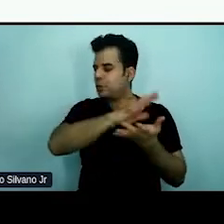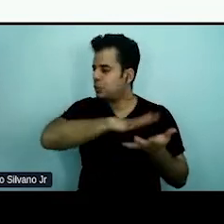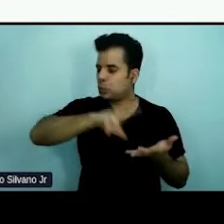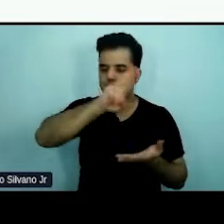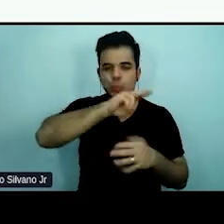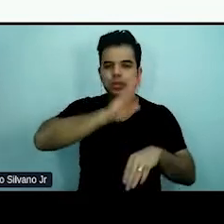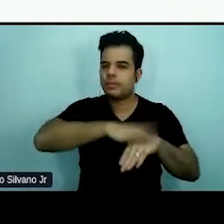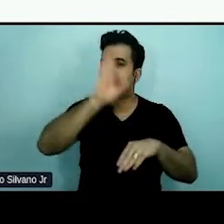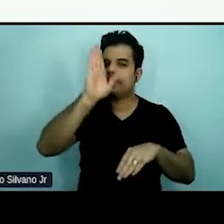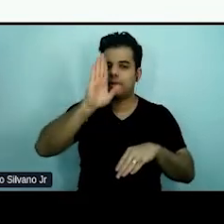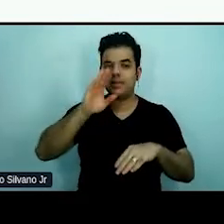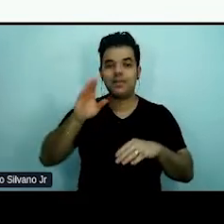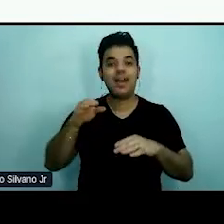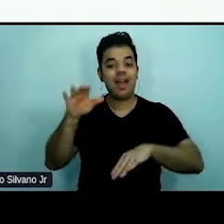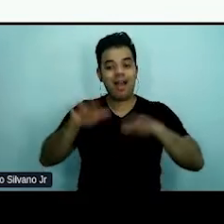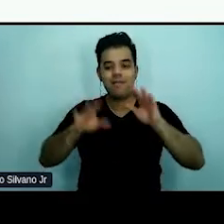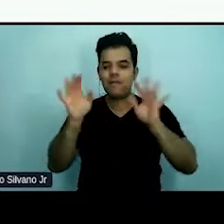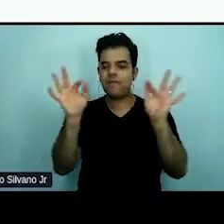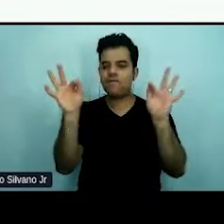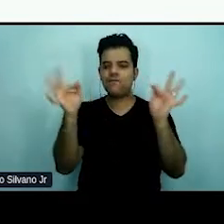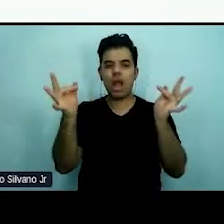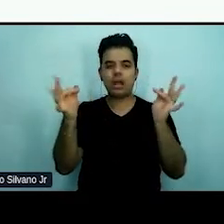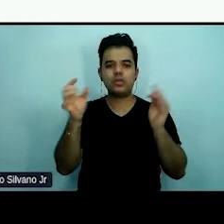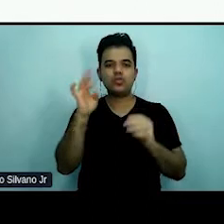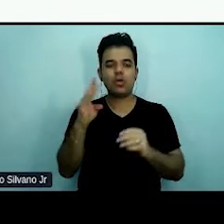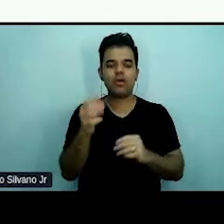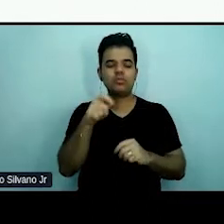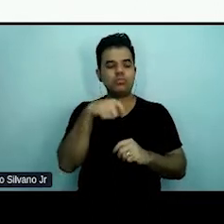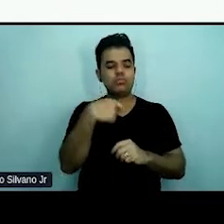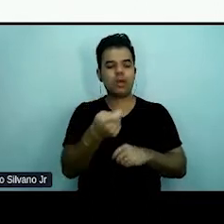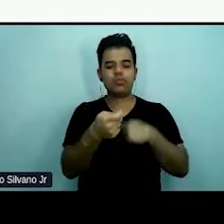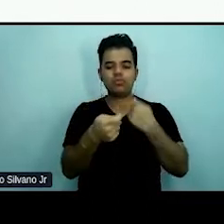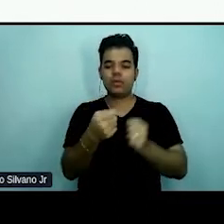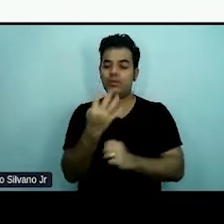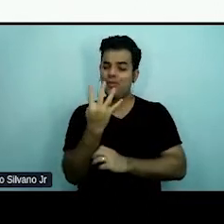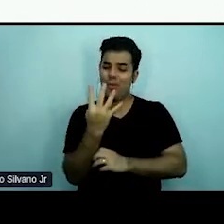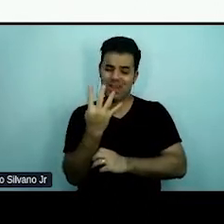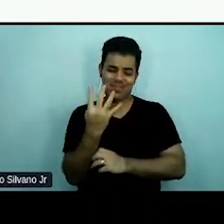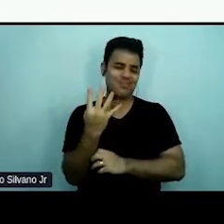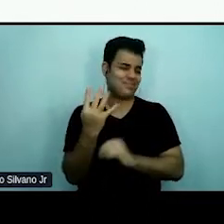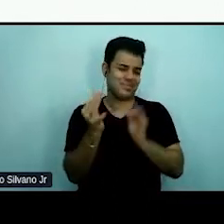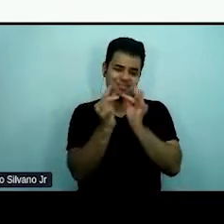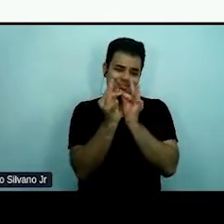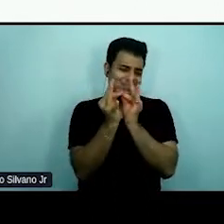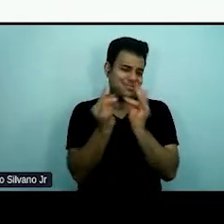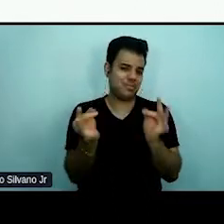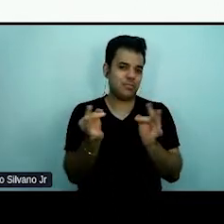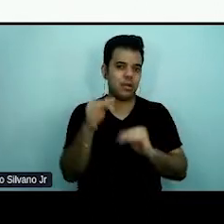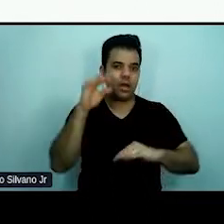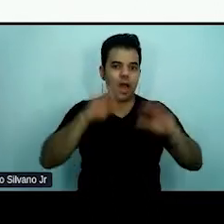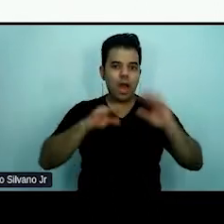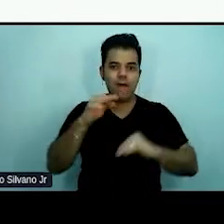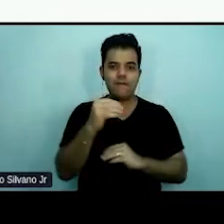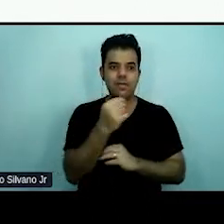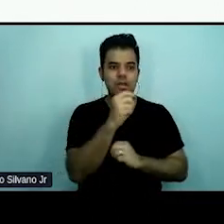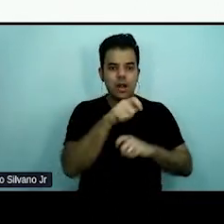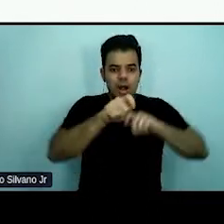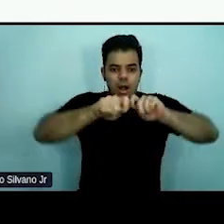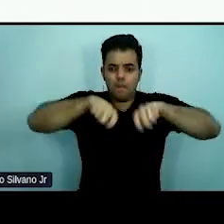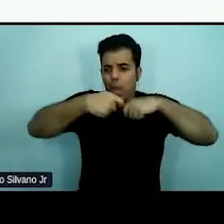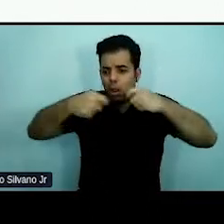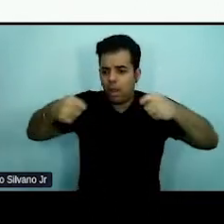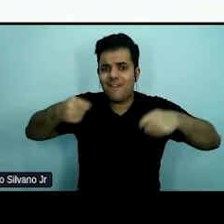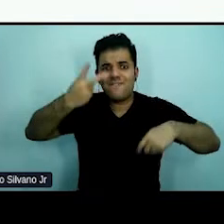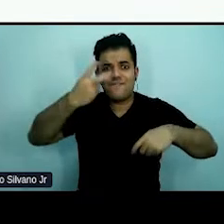frase que, de repente, poderia ser dita com quatro ou cinco palavras, se usam vinte a trinta palavras para dizer.